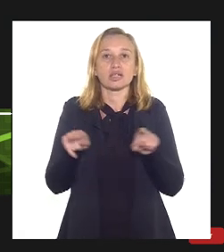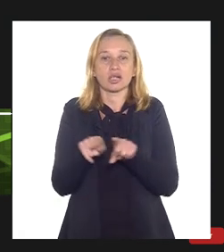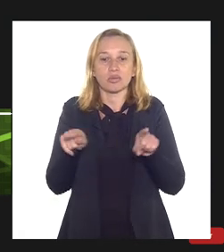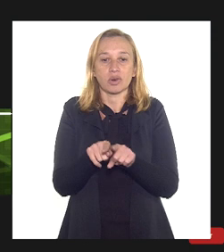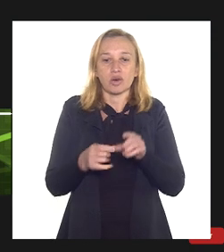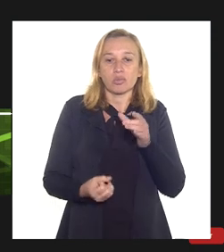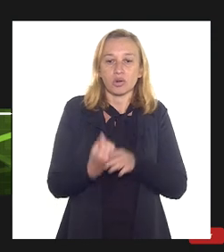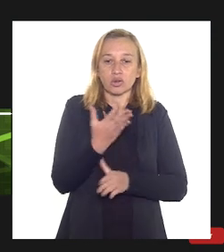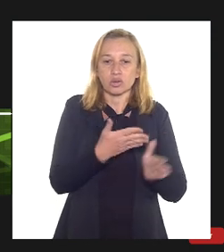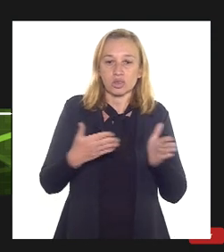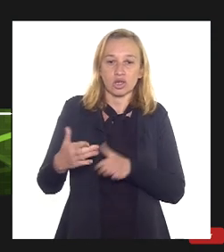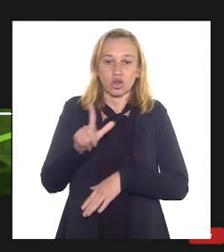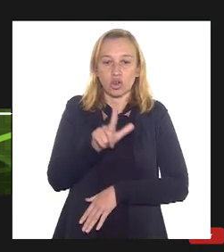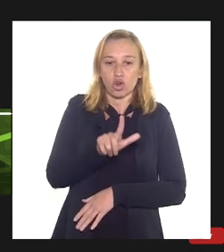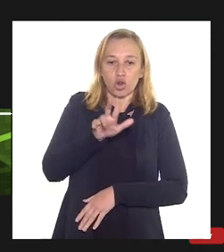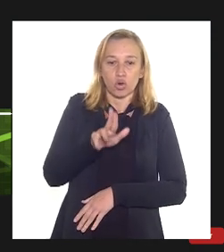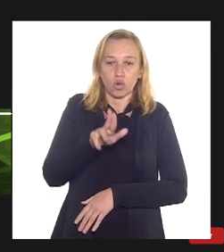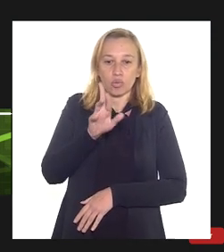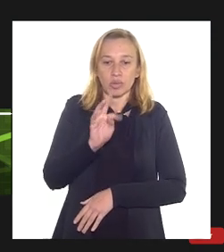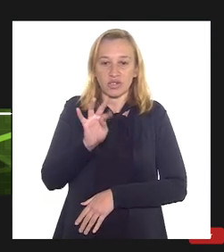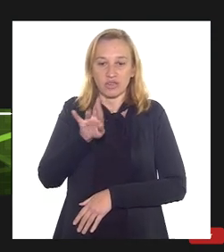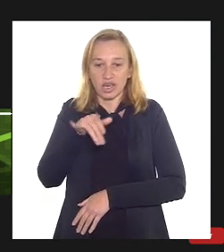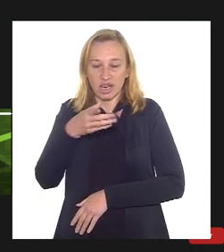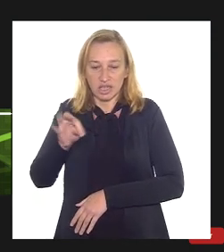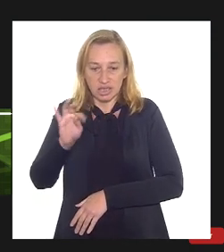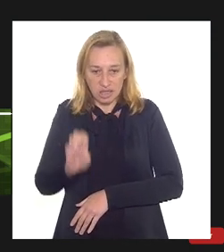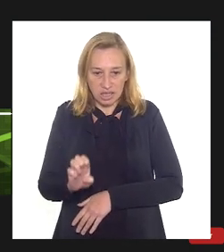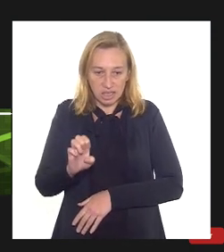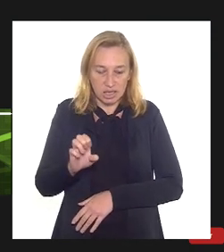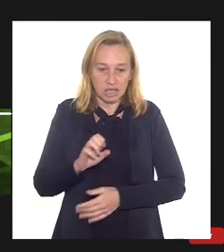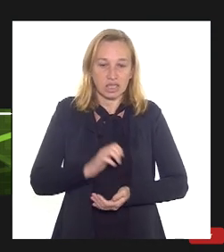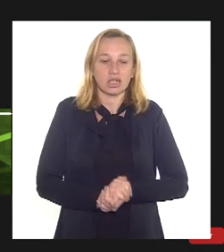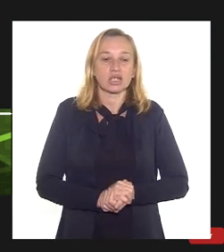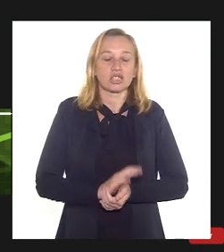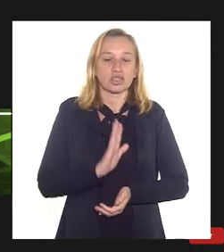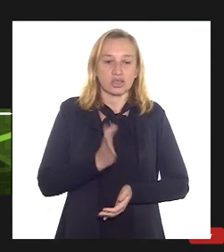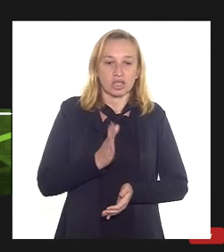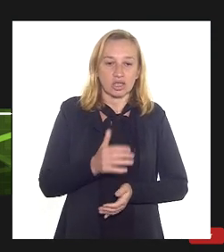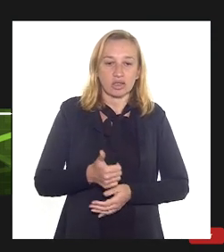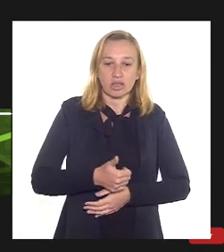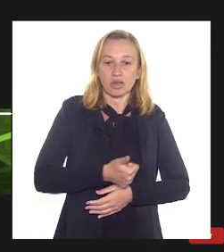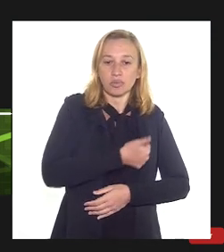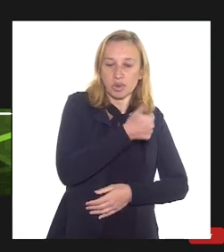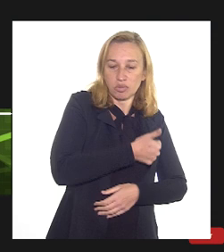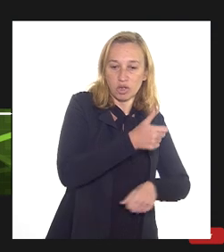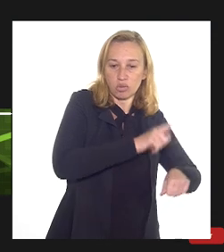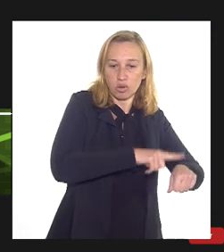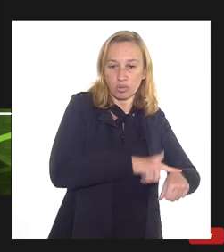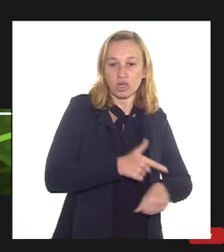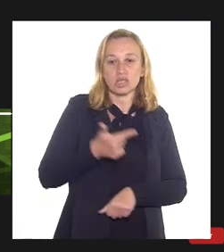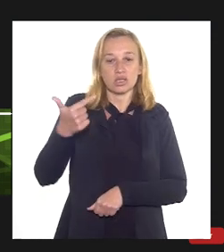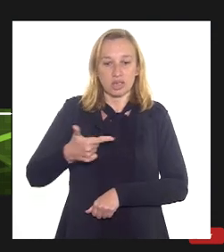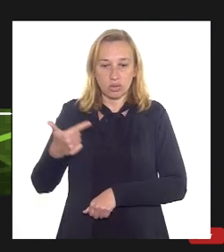lubrificantes. Esse projeto está em fase aqui ainda, está passando da fase 1 para a fase 2, como nós chamamos aqui,